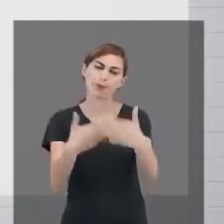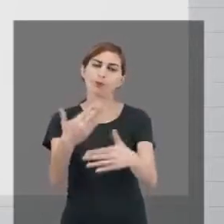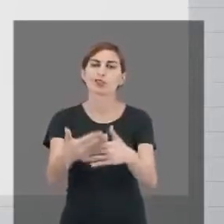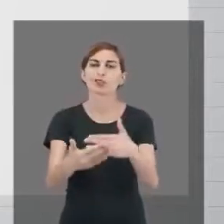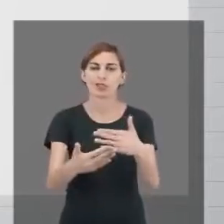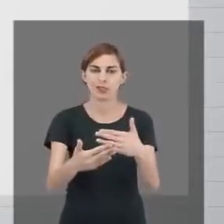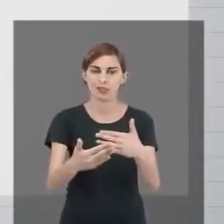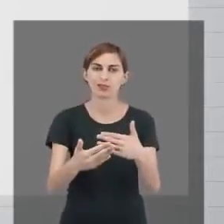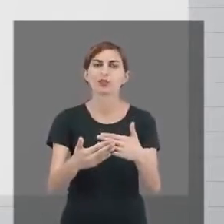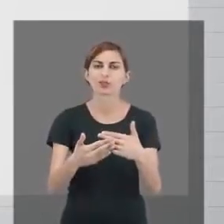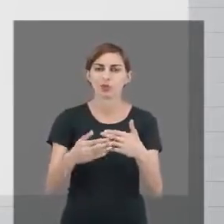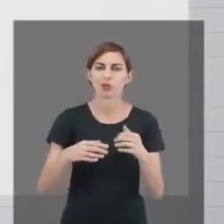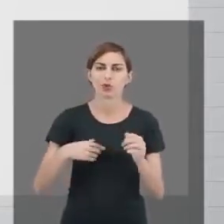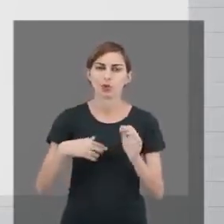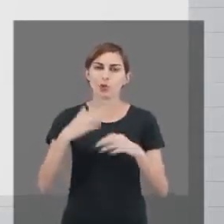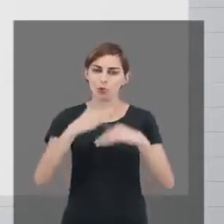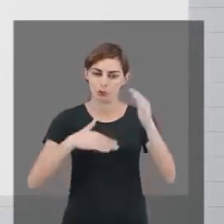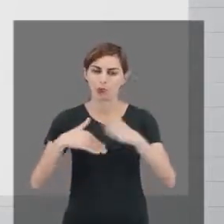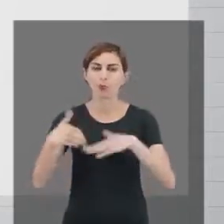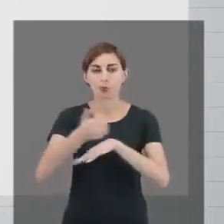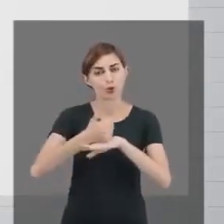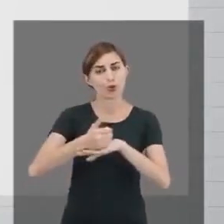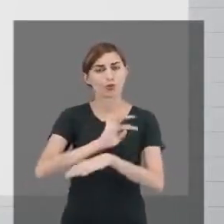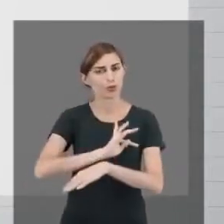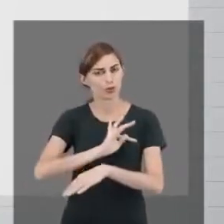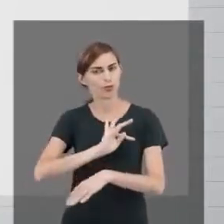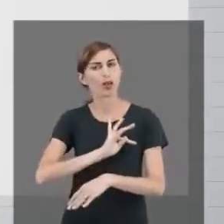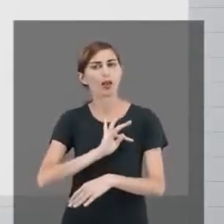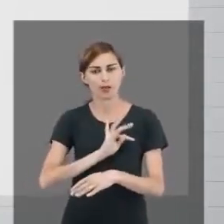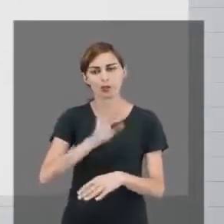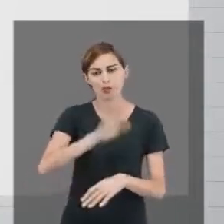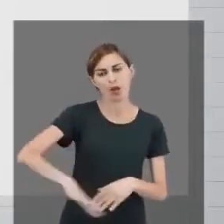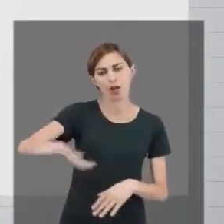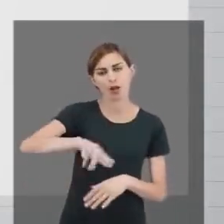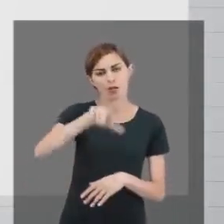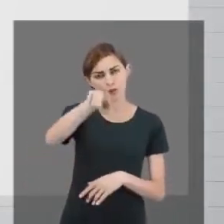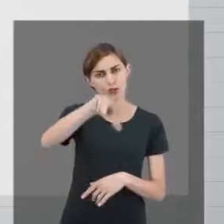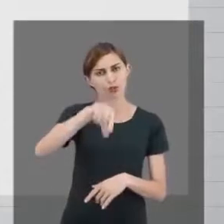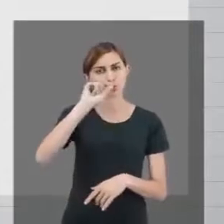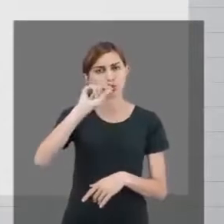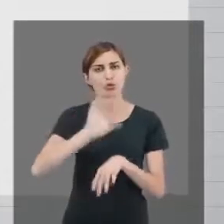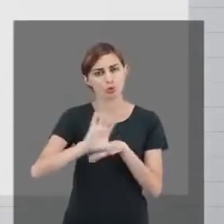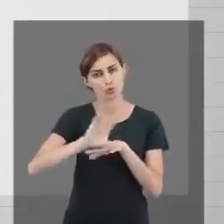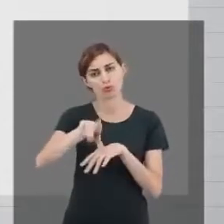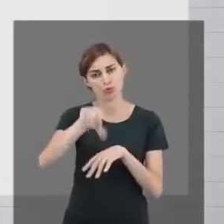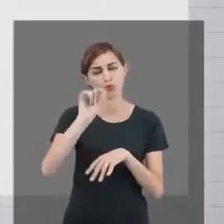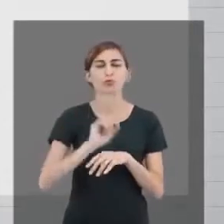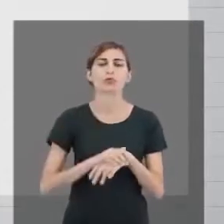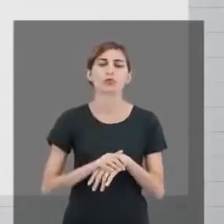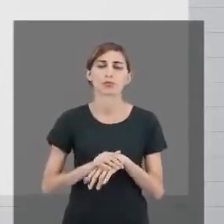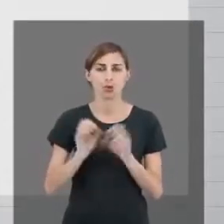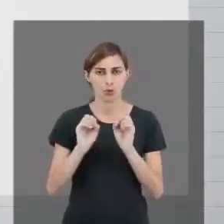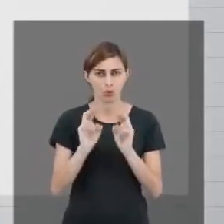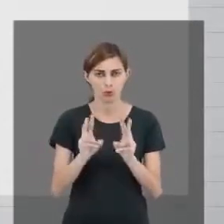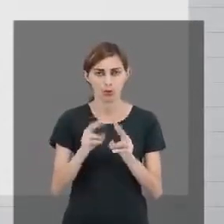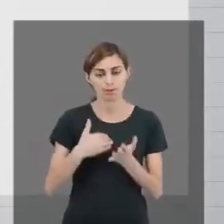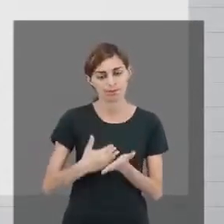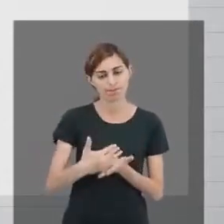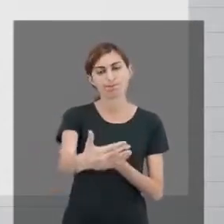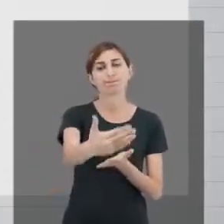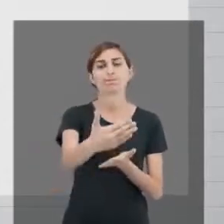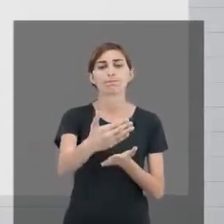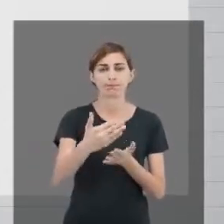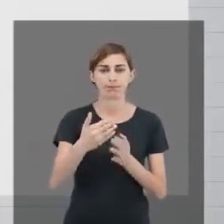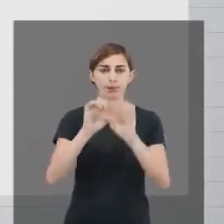construção mesmo do profissional técnico da área que você escolheu. Ok? Vamos em frente.